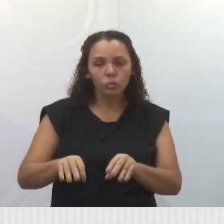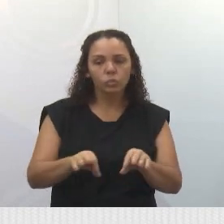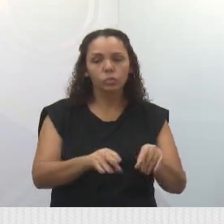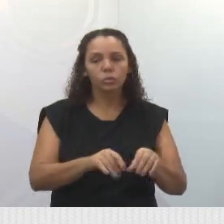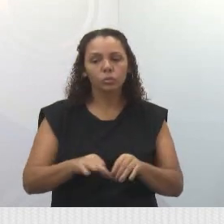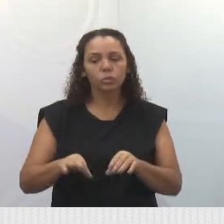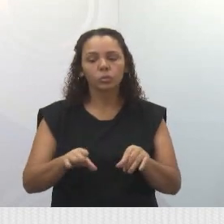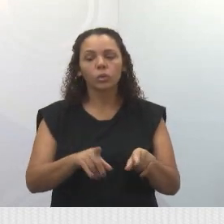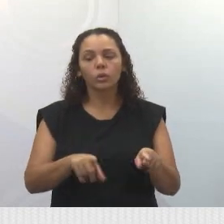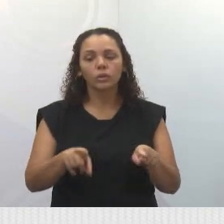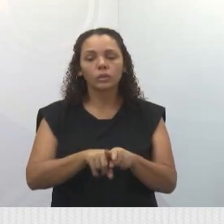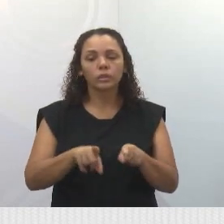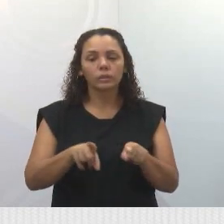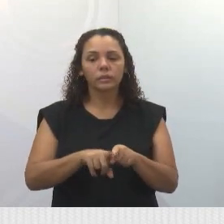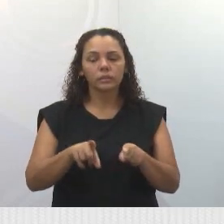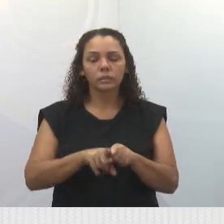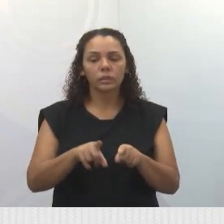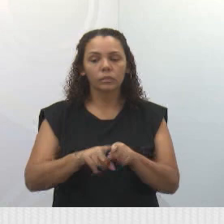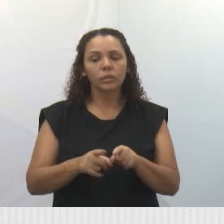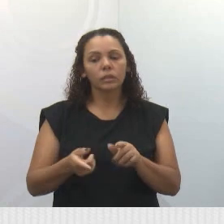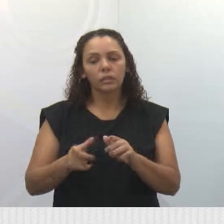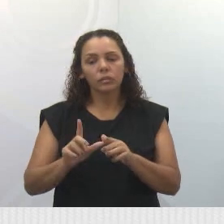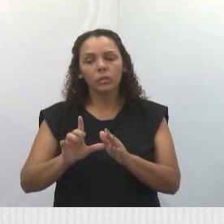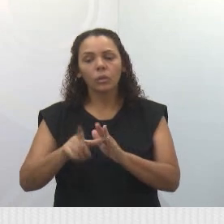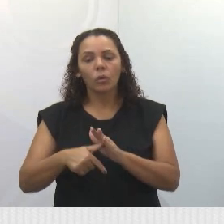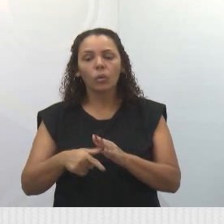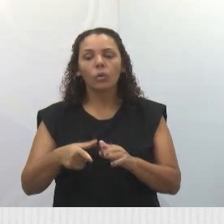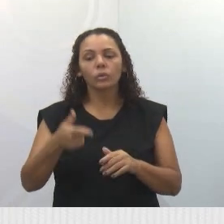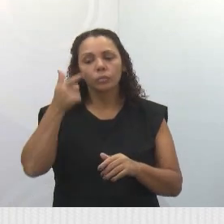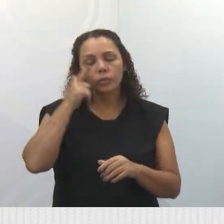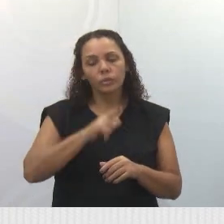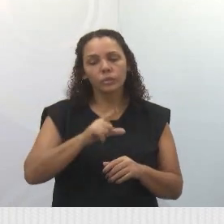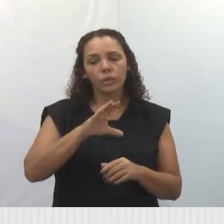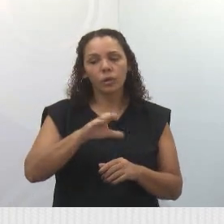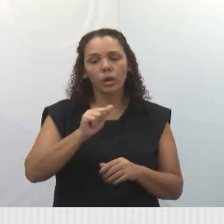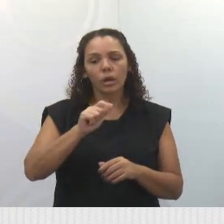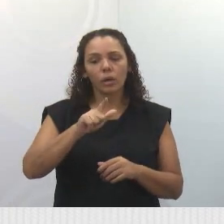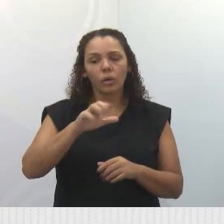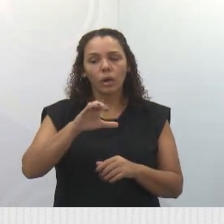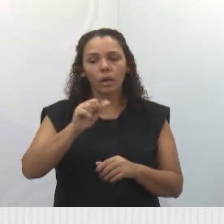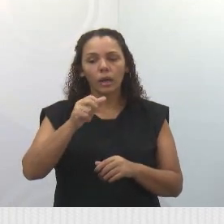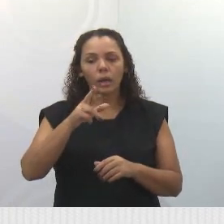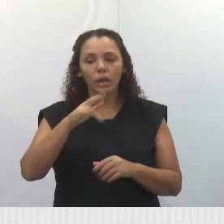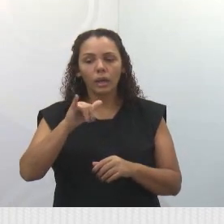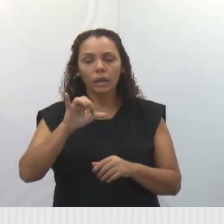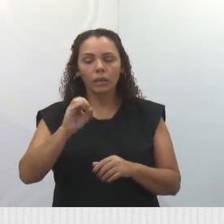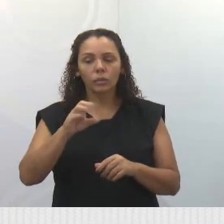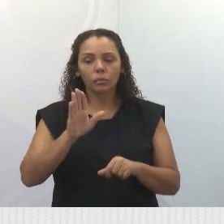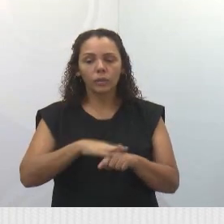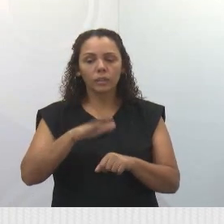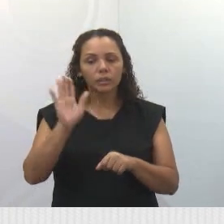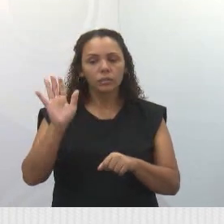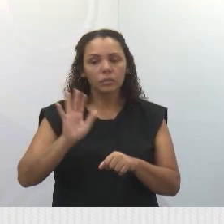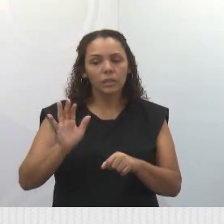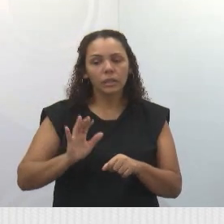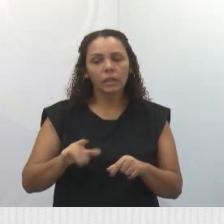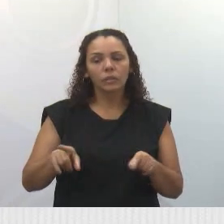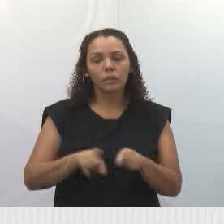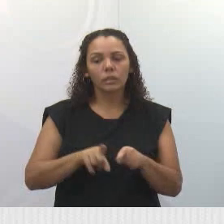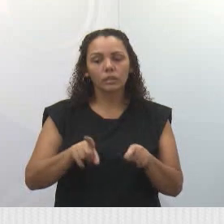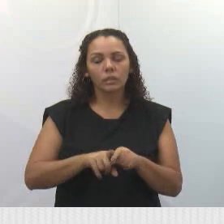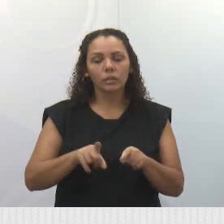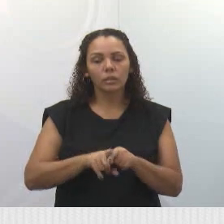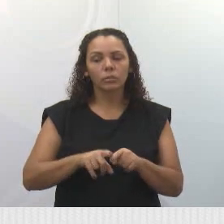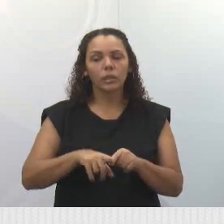escalagem, que faz com que realmente os produtores obtenham o calcário mais barato. Fora isso, também nós temos projetos de extensão rural,